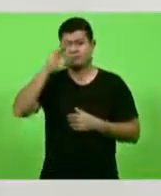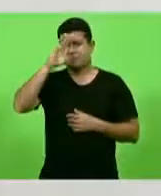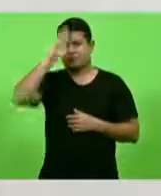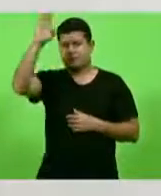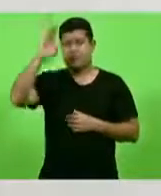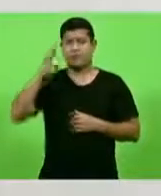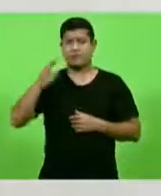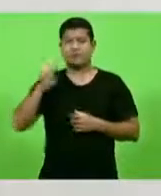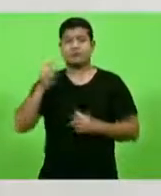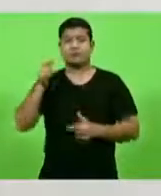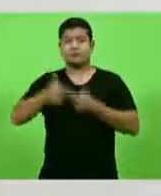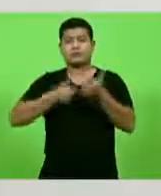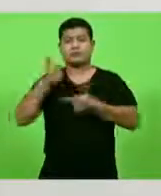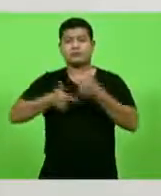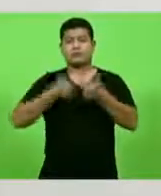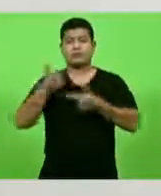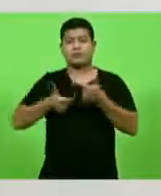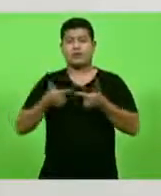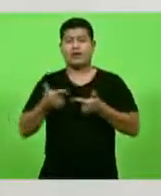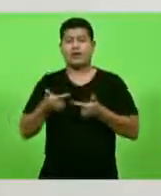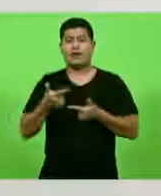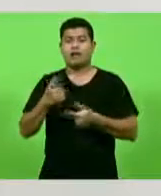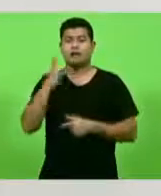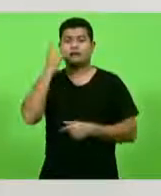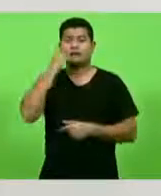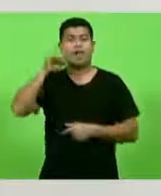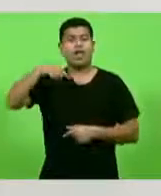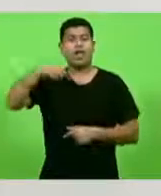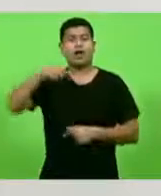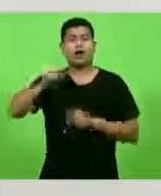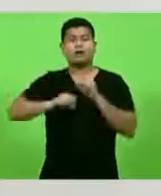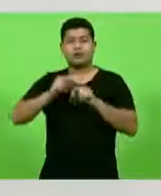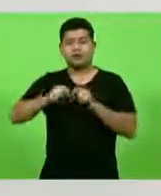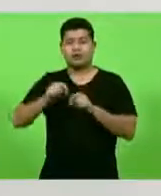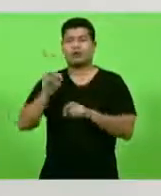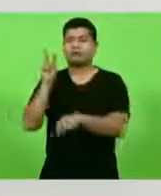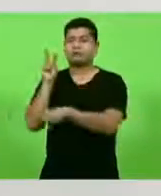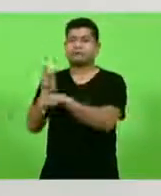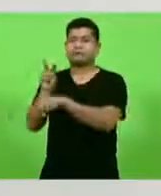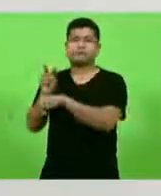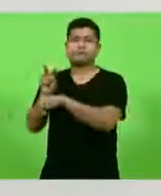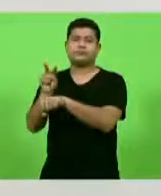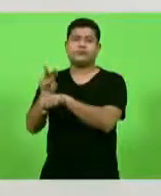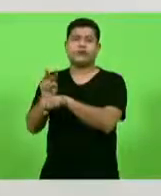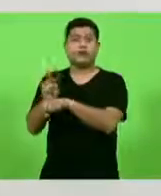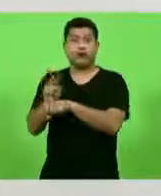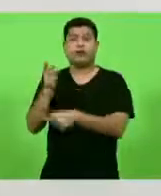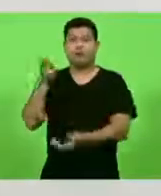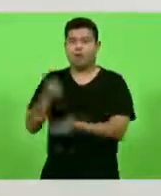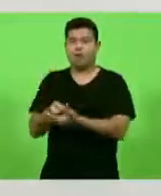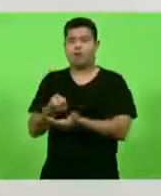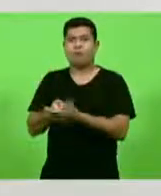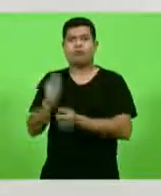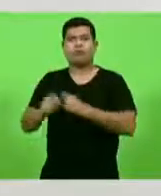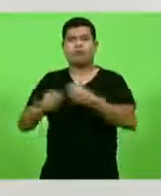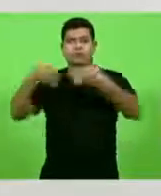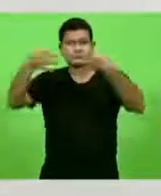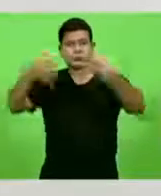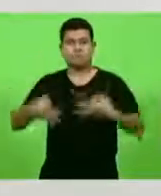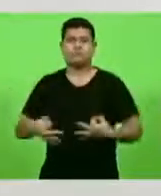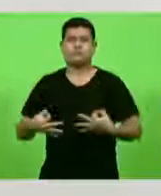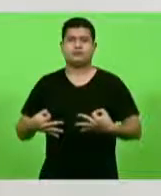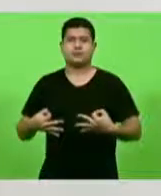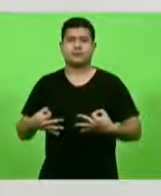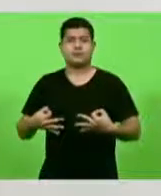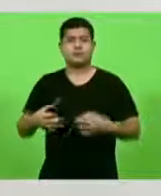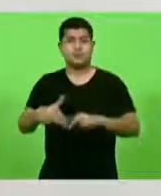fiscalizar, é fiscalizar e cobrar sempre pelo correto. Por isso que